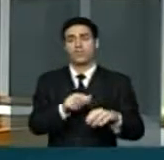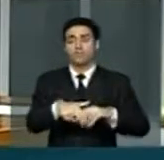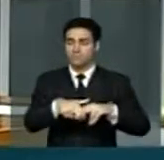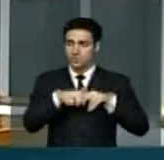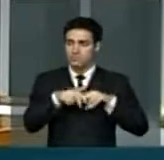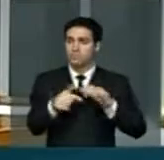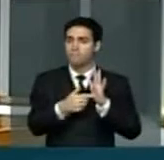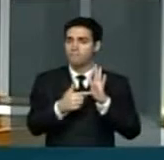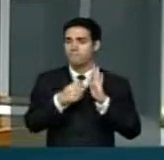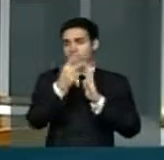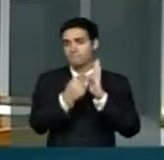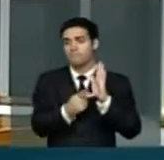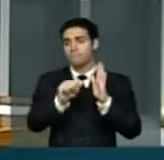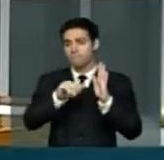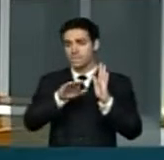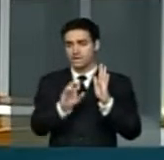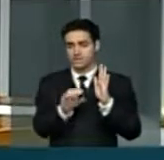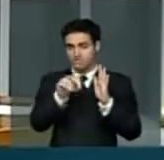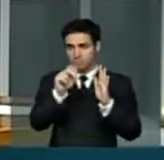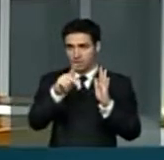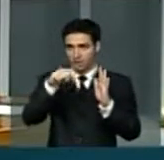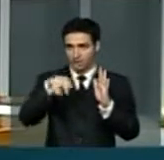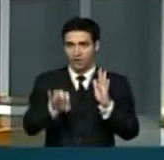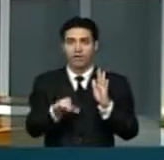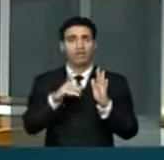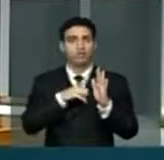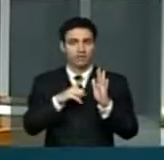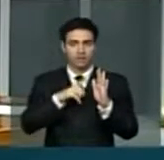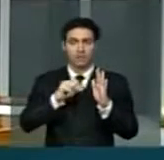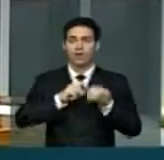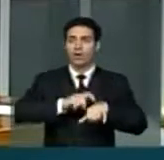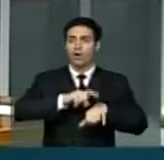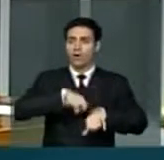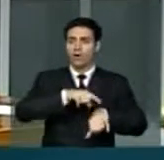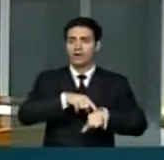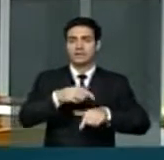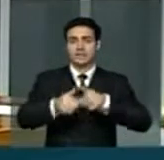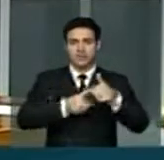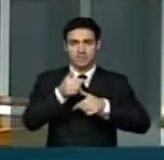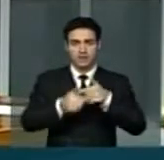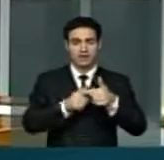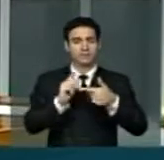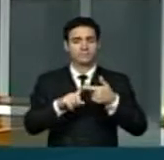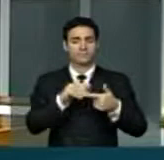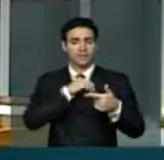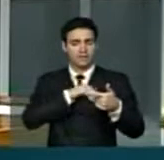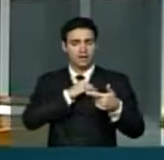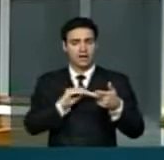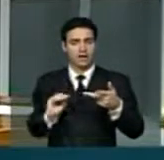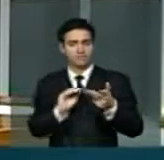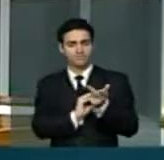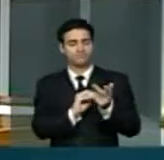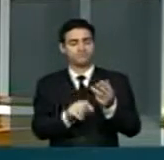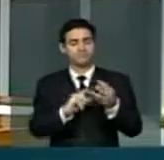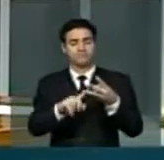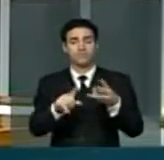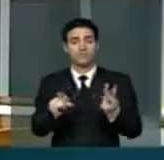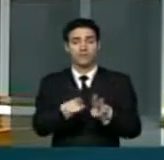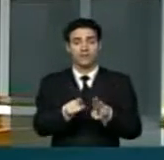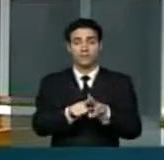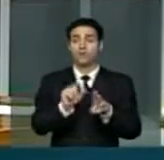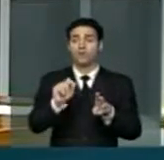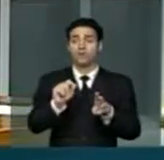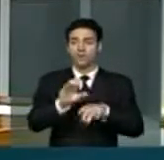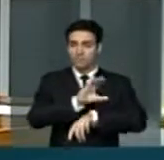importantes argumentos em relação à jornada de trabalho dos professores, a remuneração e a formação